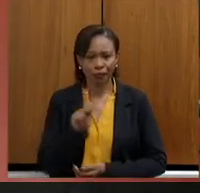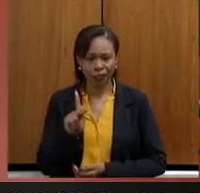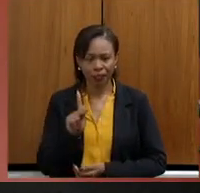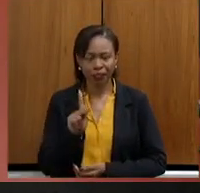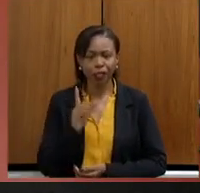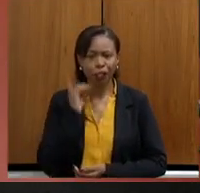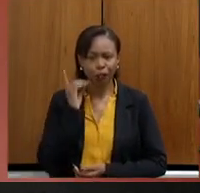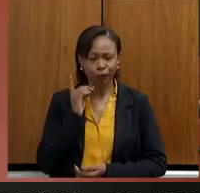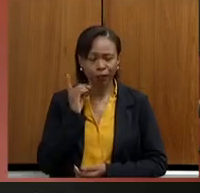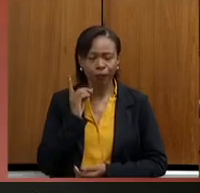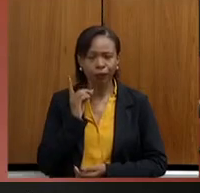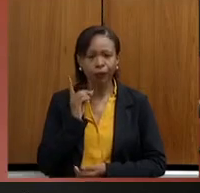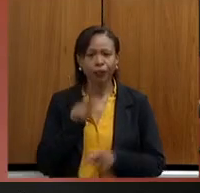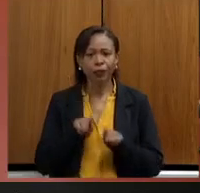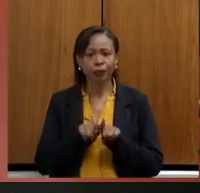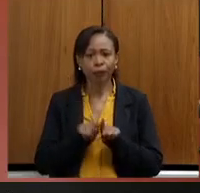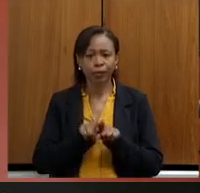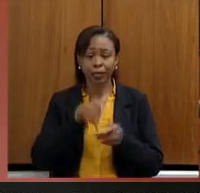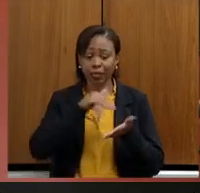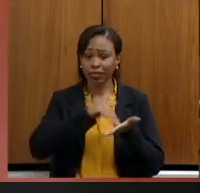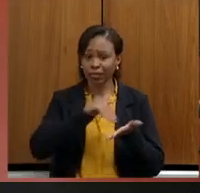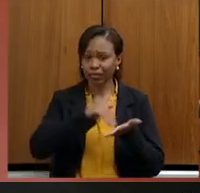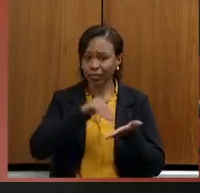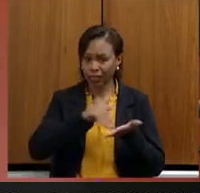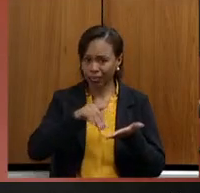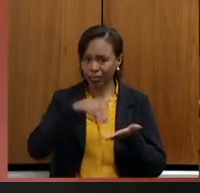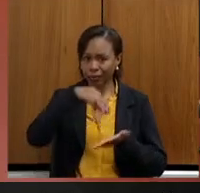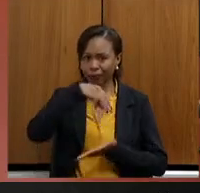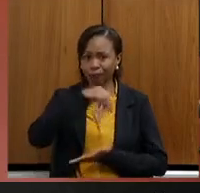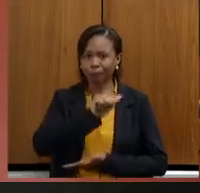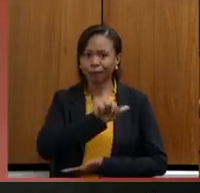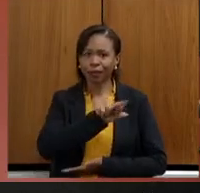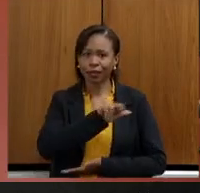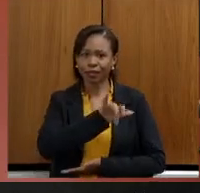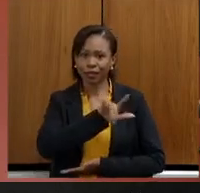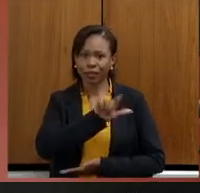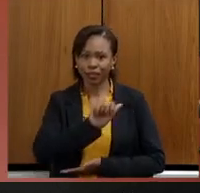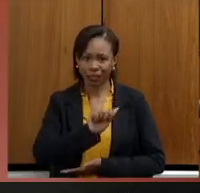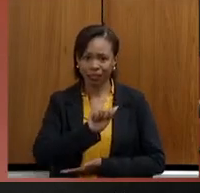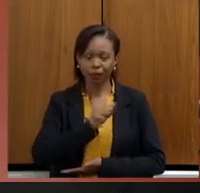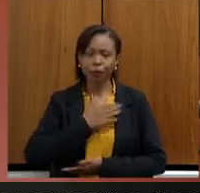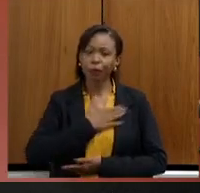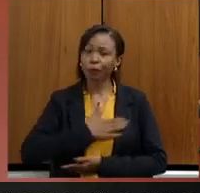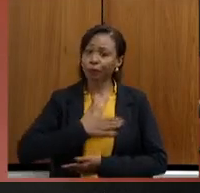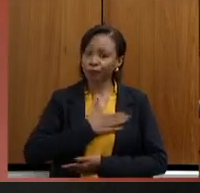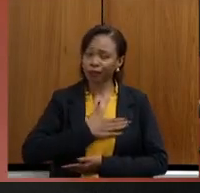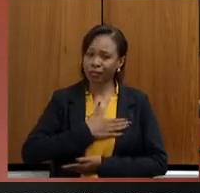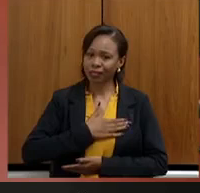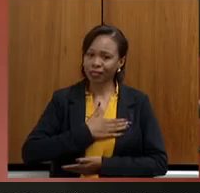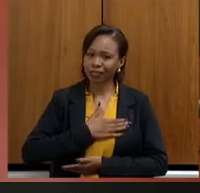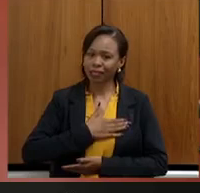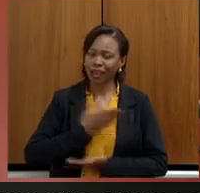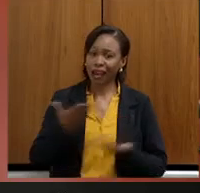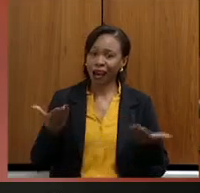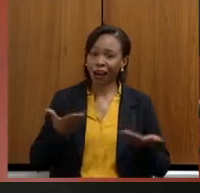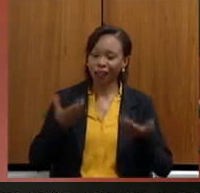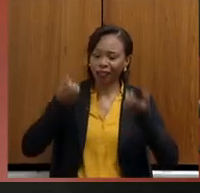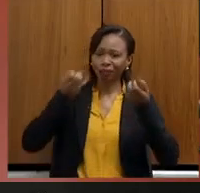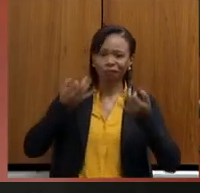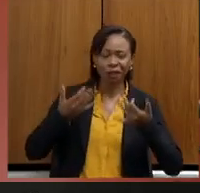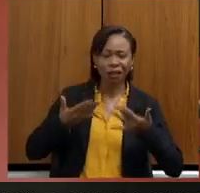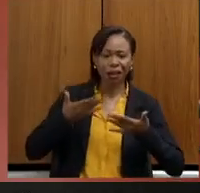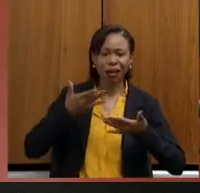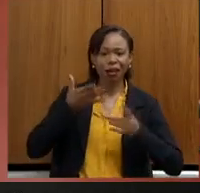deputadas, secretária Marília, amiga, é um prazer falar aqui hoje na presença de meu pai que me faz uma visita.